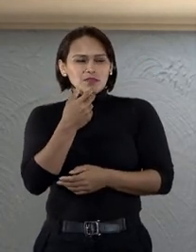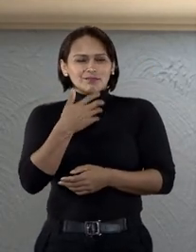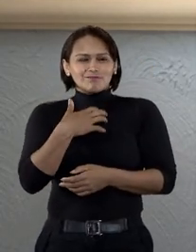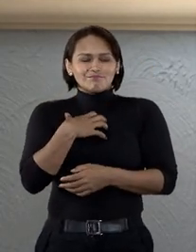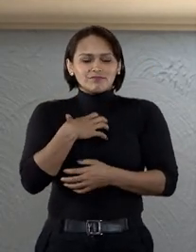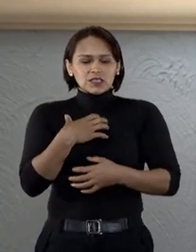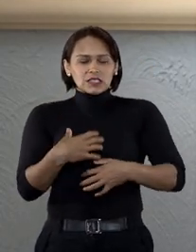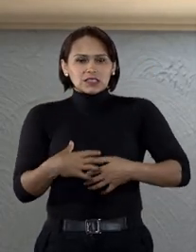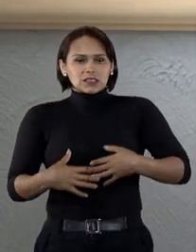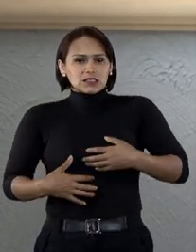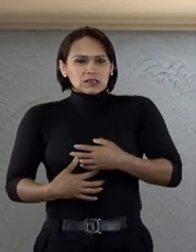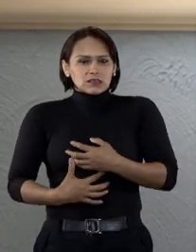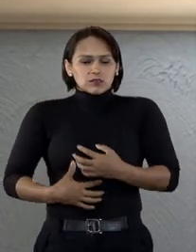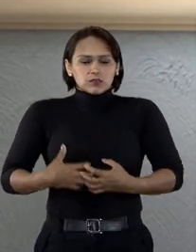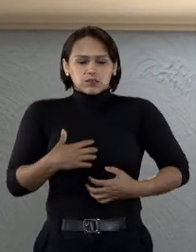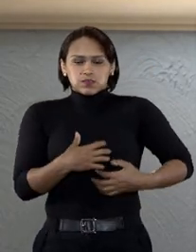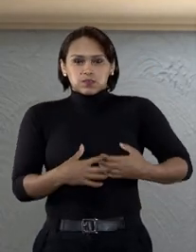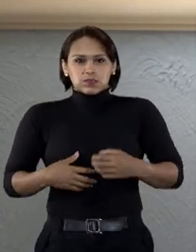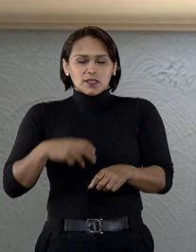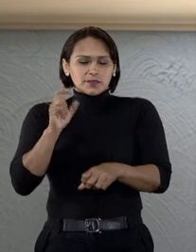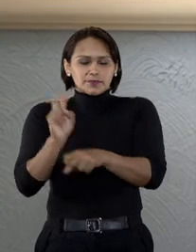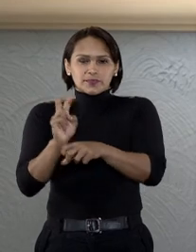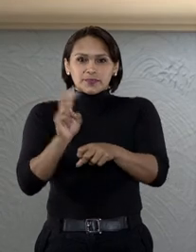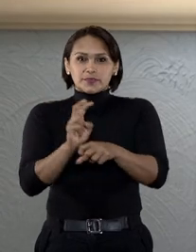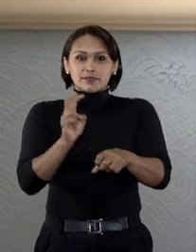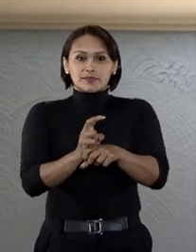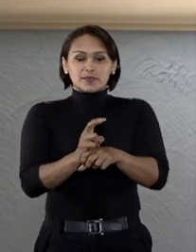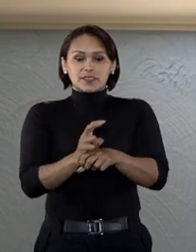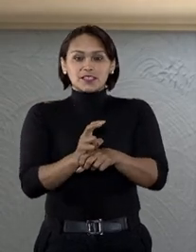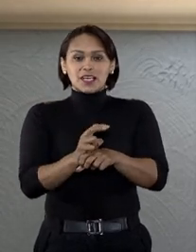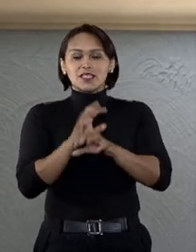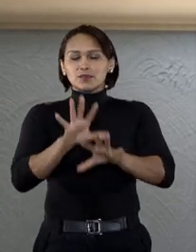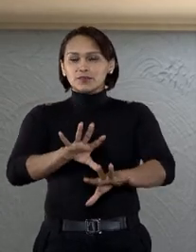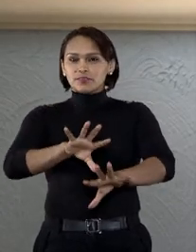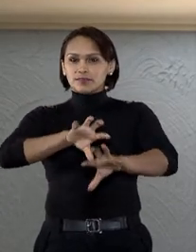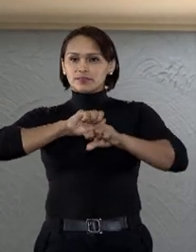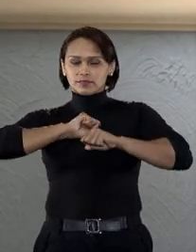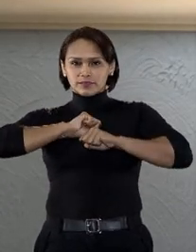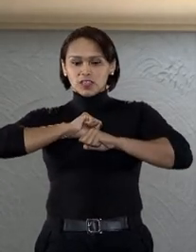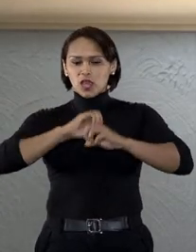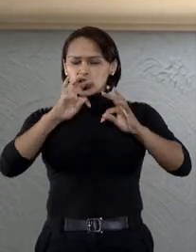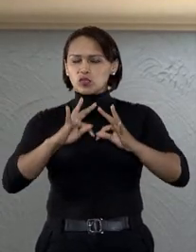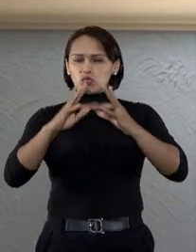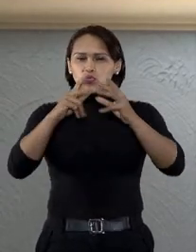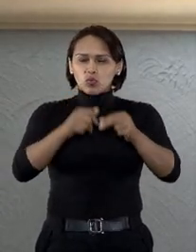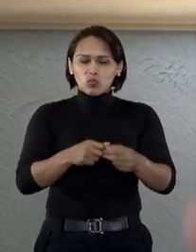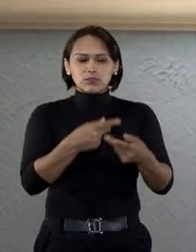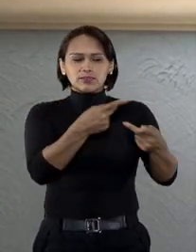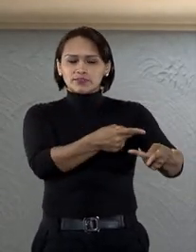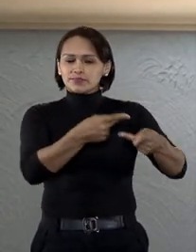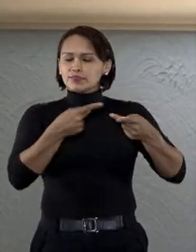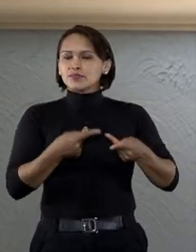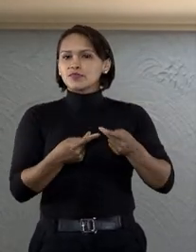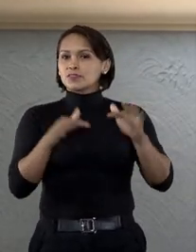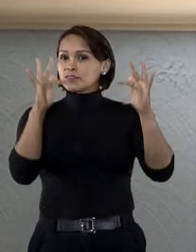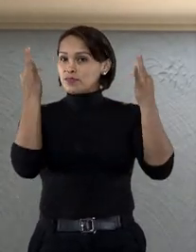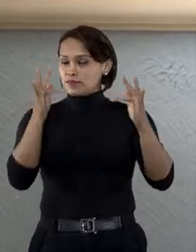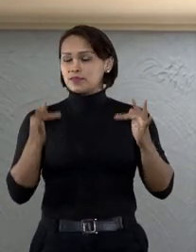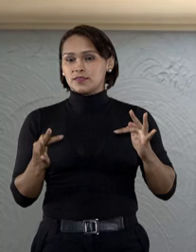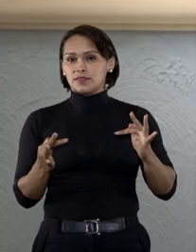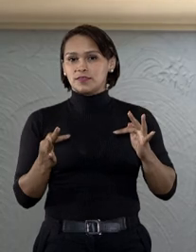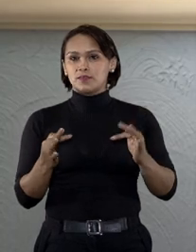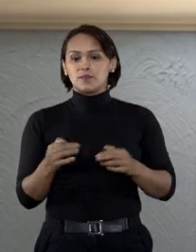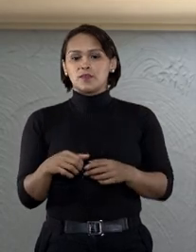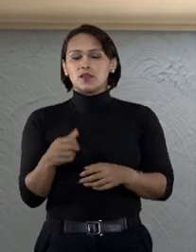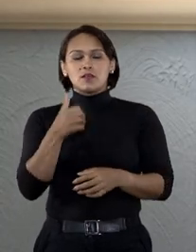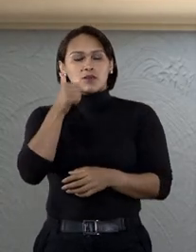eles estavam contaminados e intoxicaram todos os presentes.